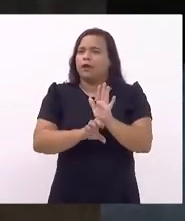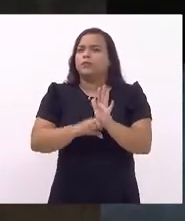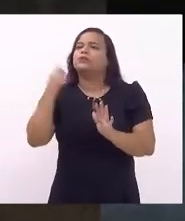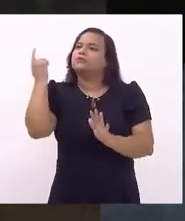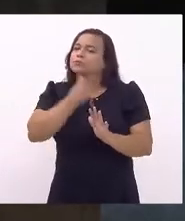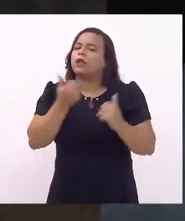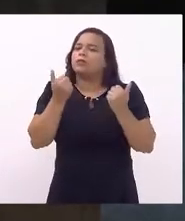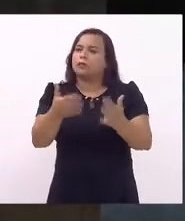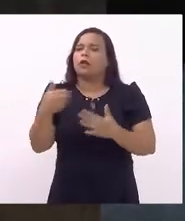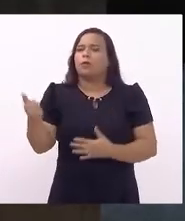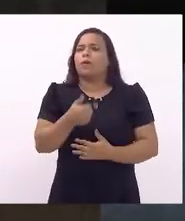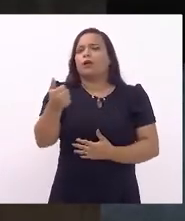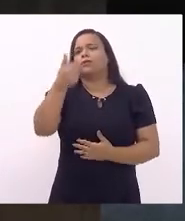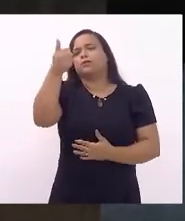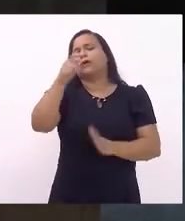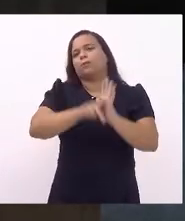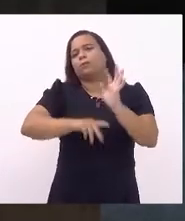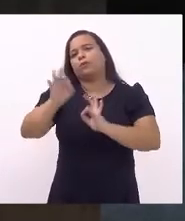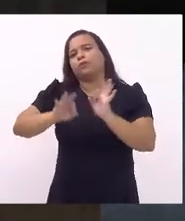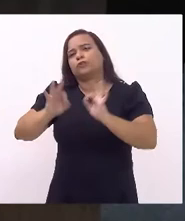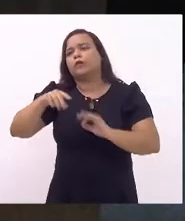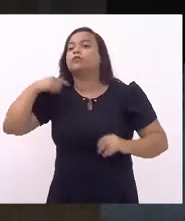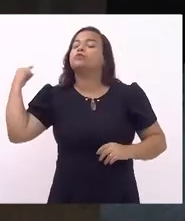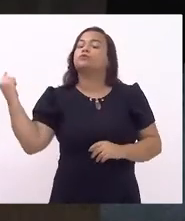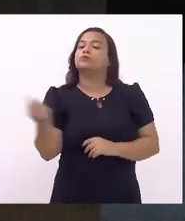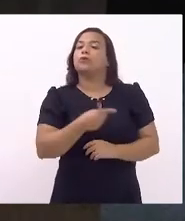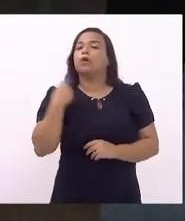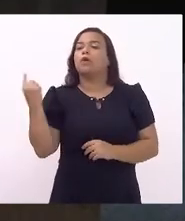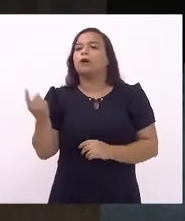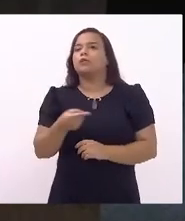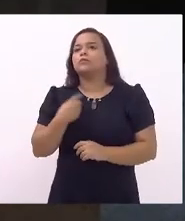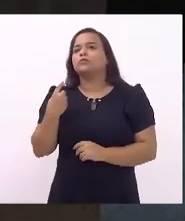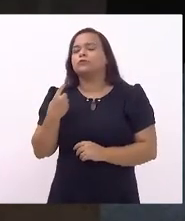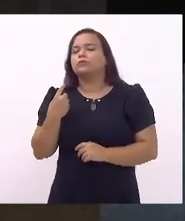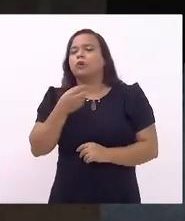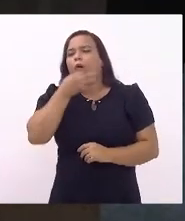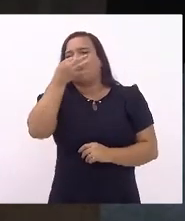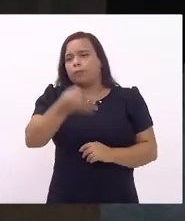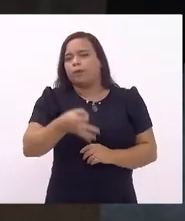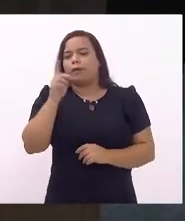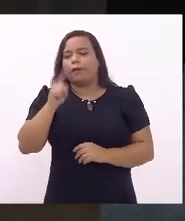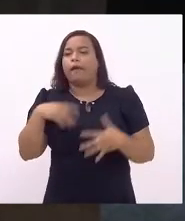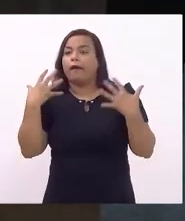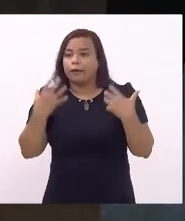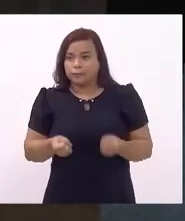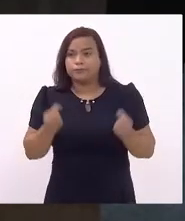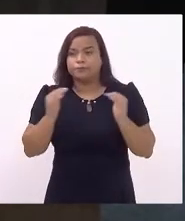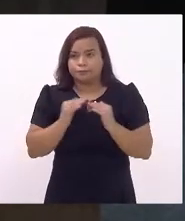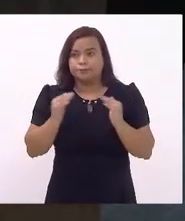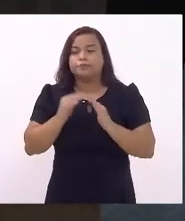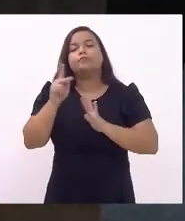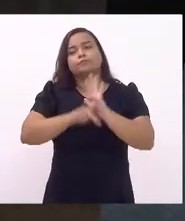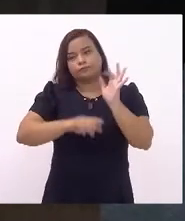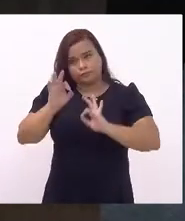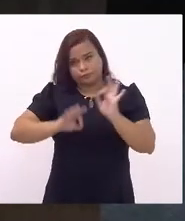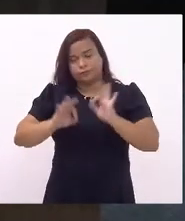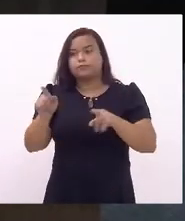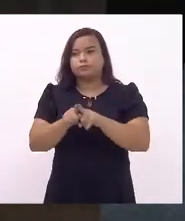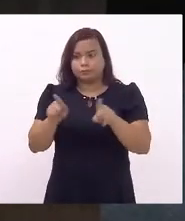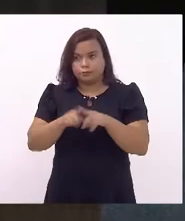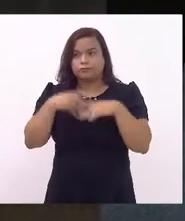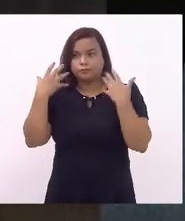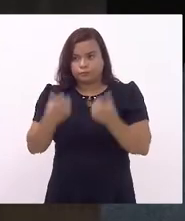qualificar o projeto, então, o nosso parecer é favorável ao projeto e favorável